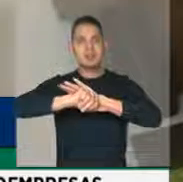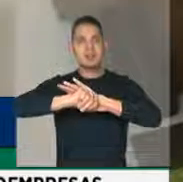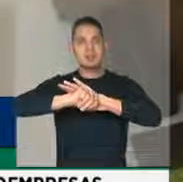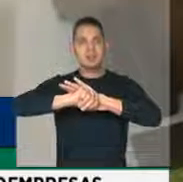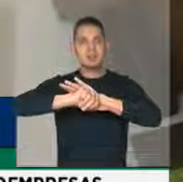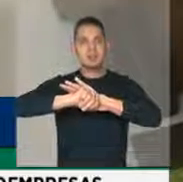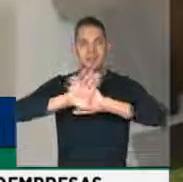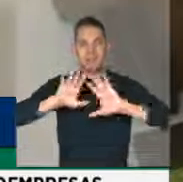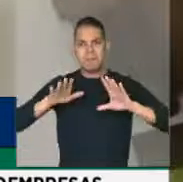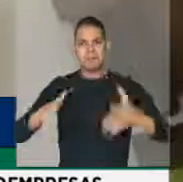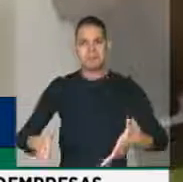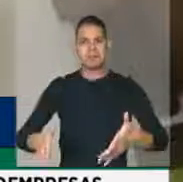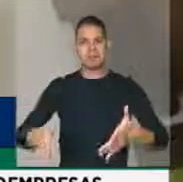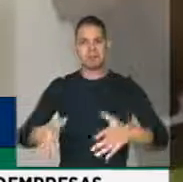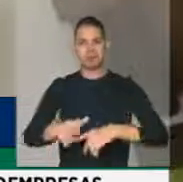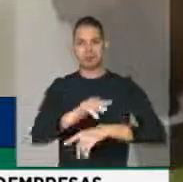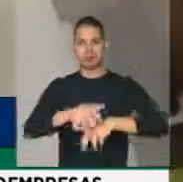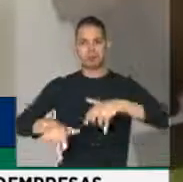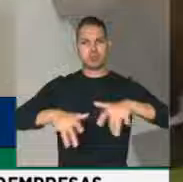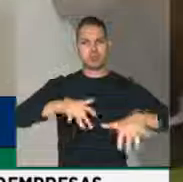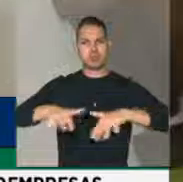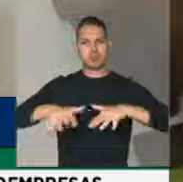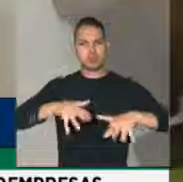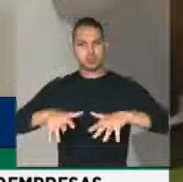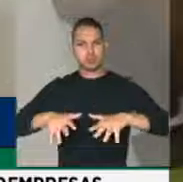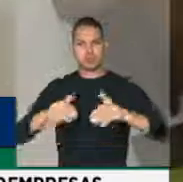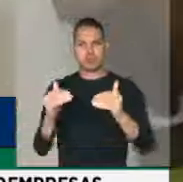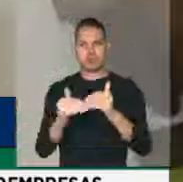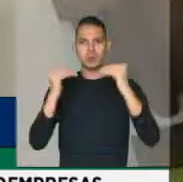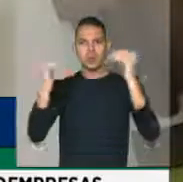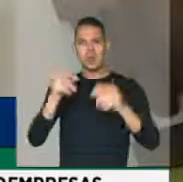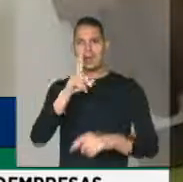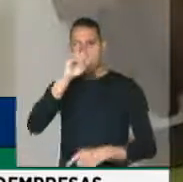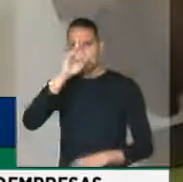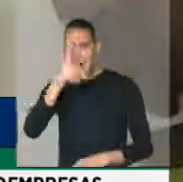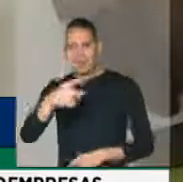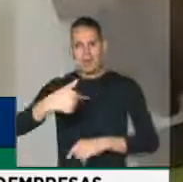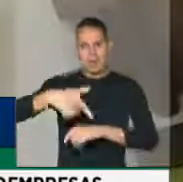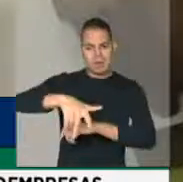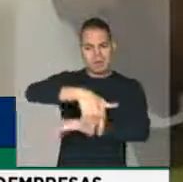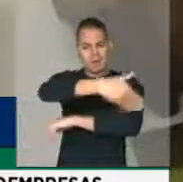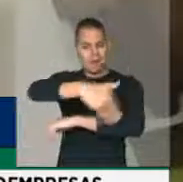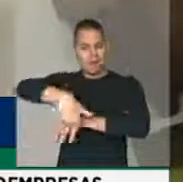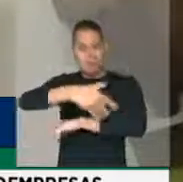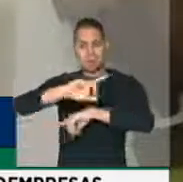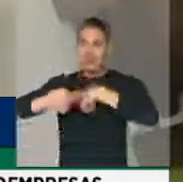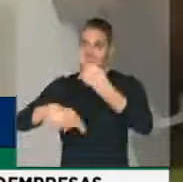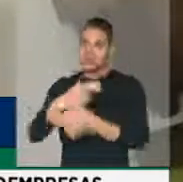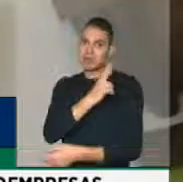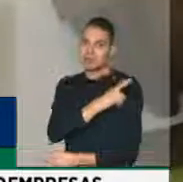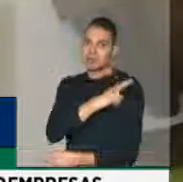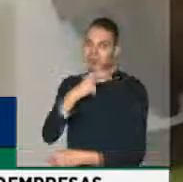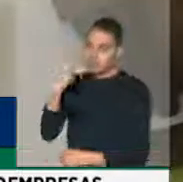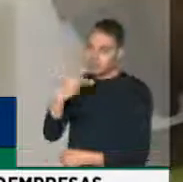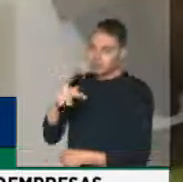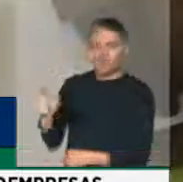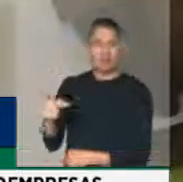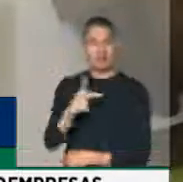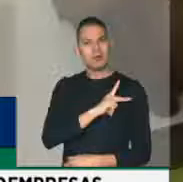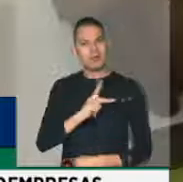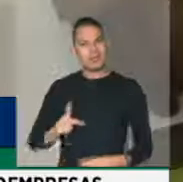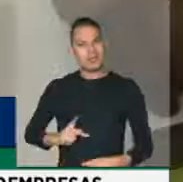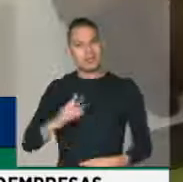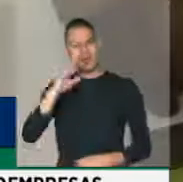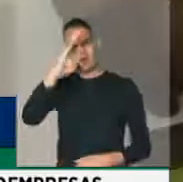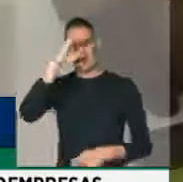só porque participa de um ato autoritário, mas o presidente está mandando as pessoas irem para a rua e será o responsável por essas mortes. O presidente nunca falou em